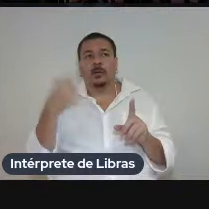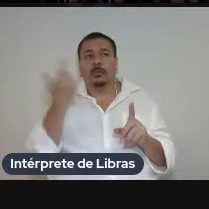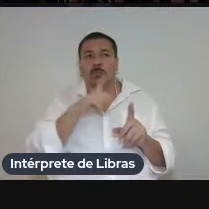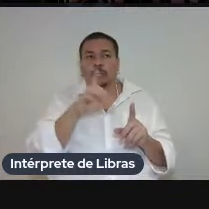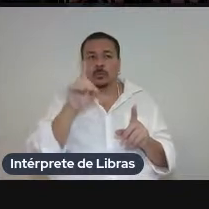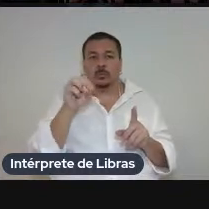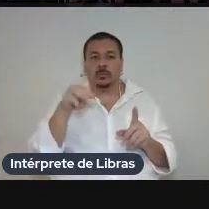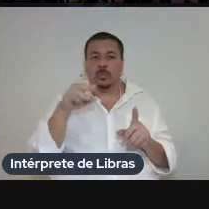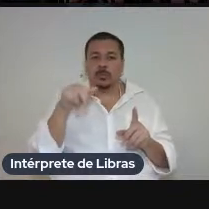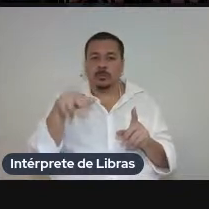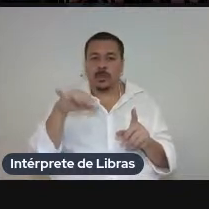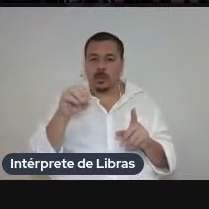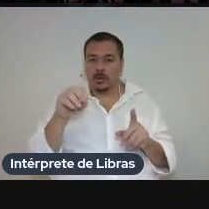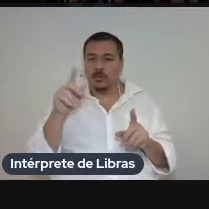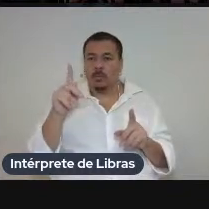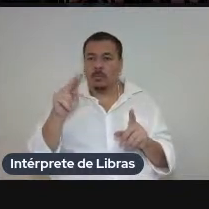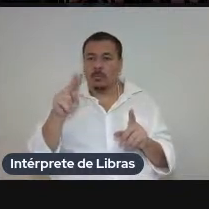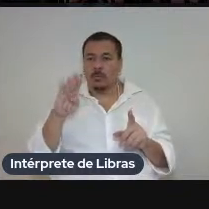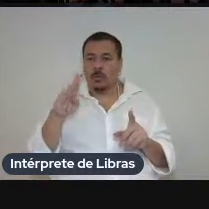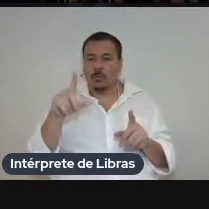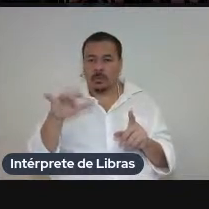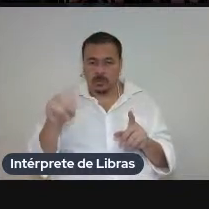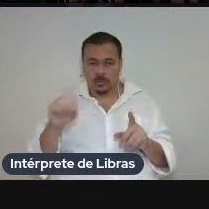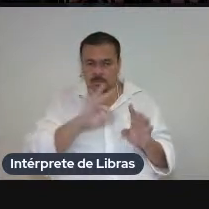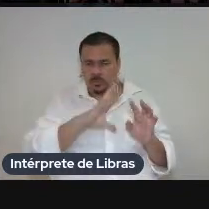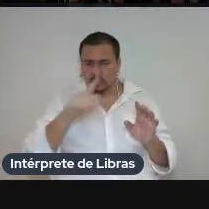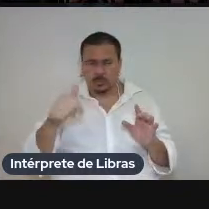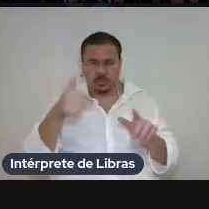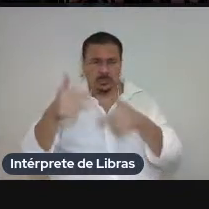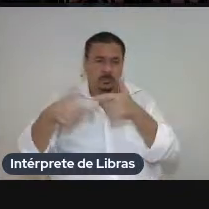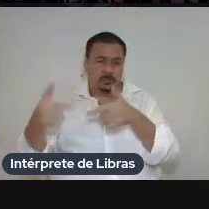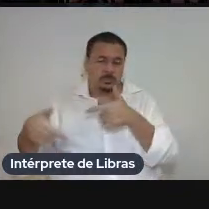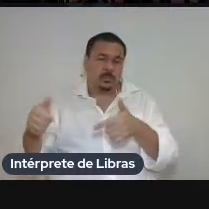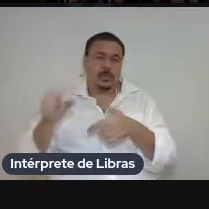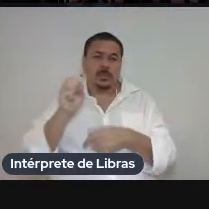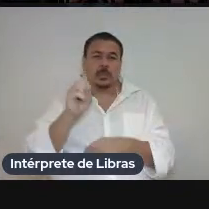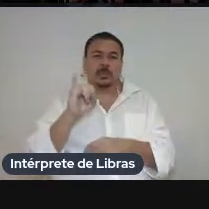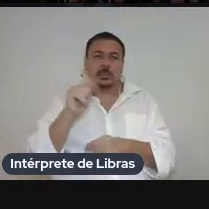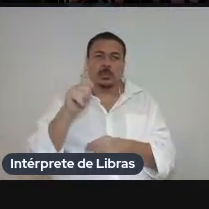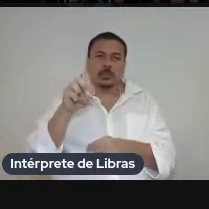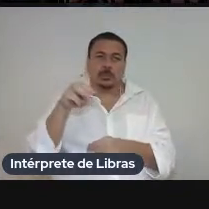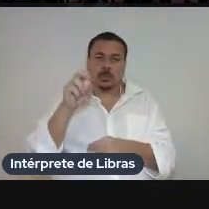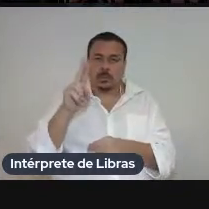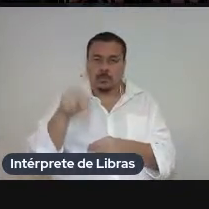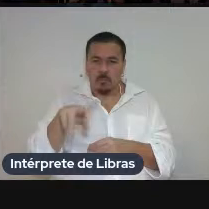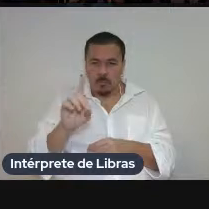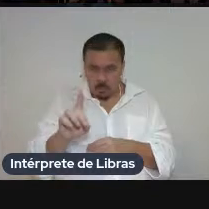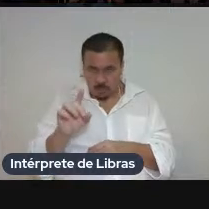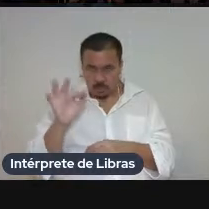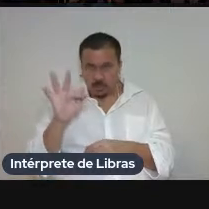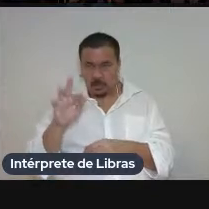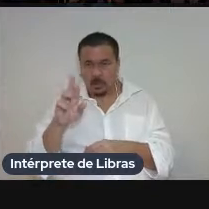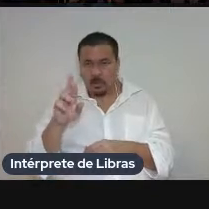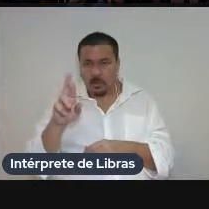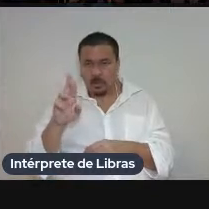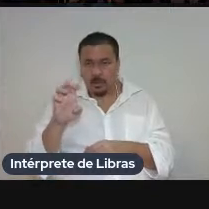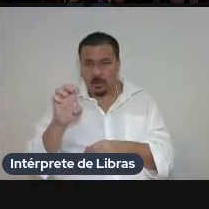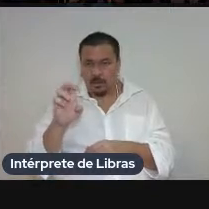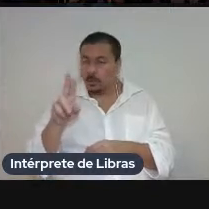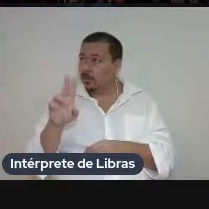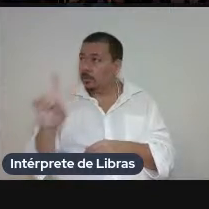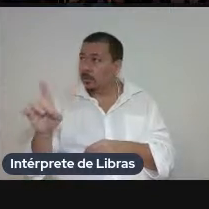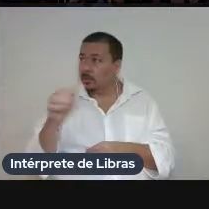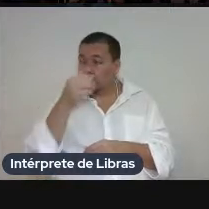de toda a obra de signo Freud então a princípio tínhamos selecionado uma gama imensa de livros de